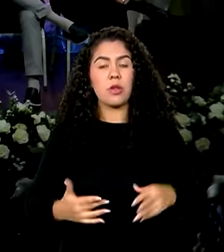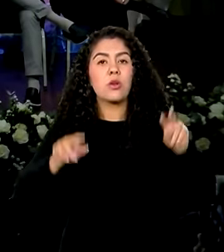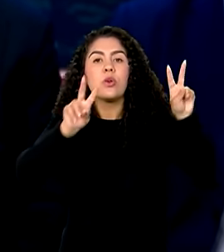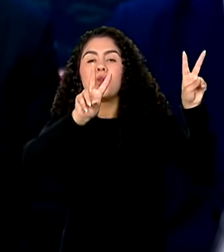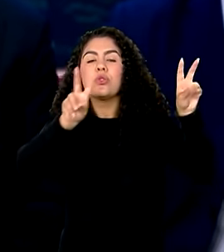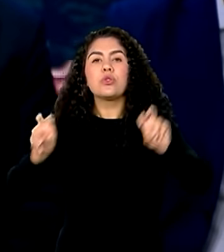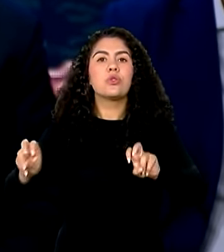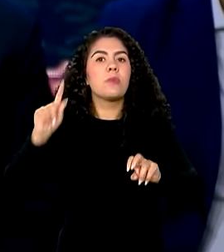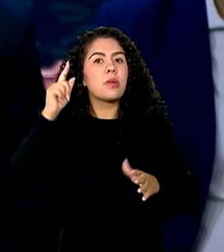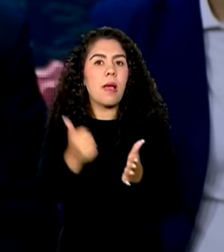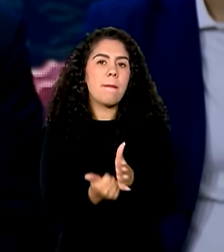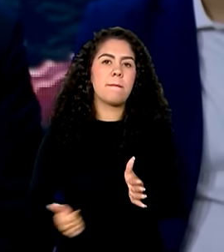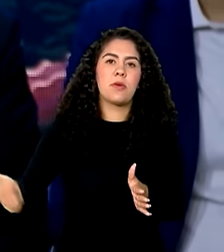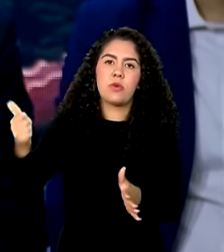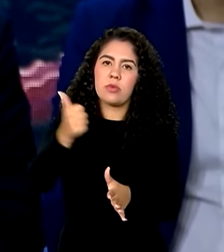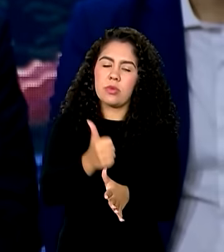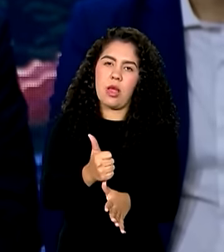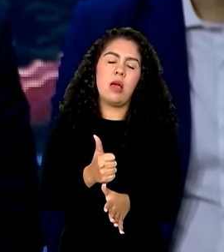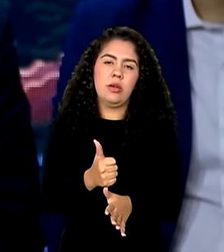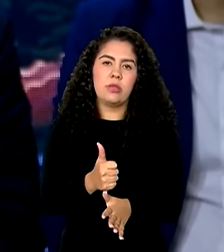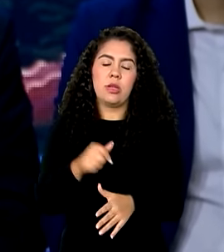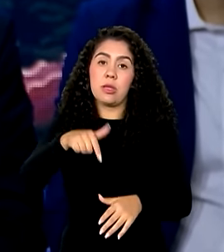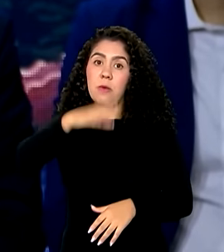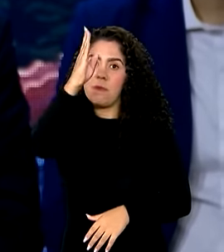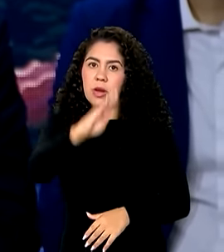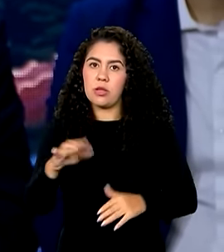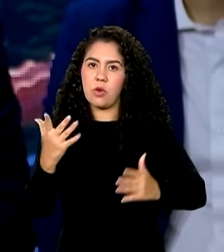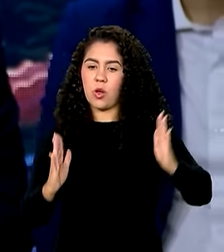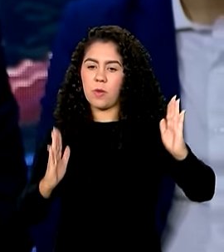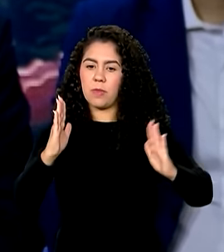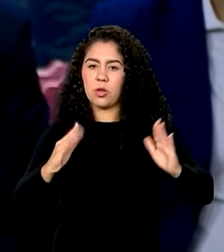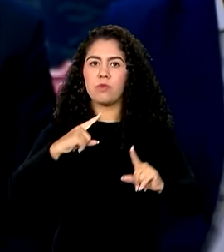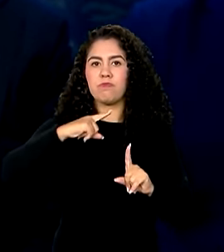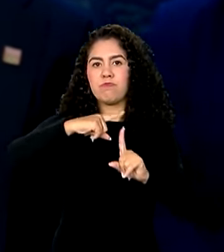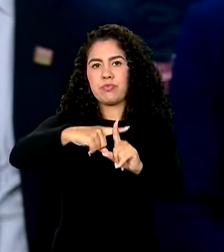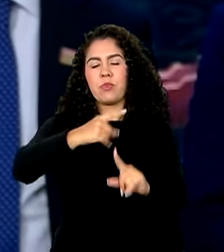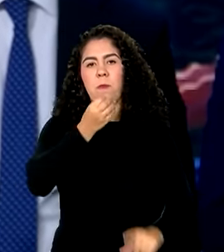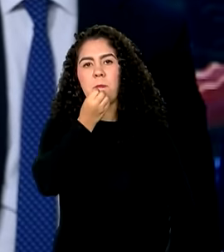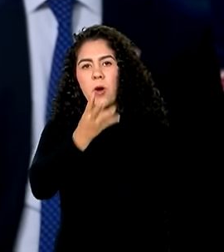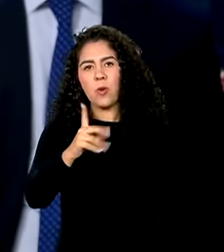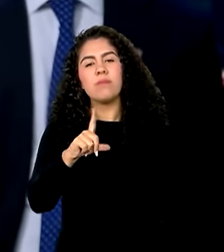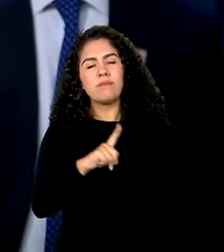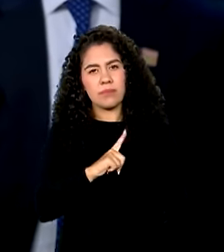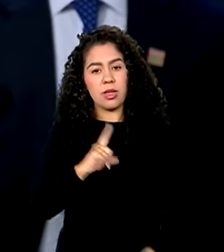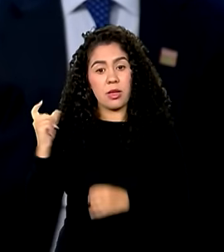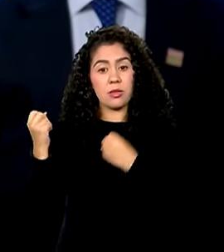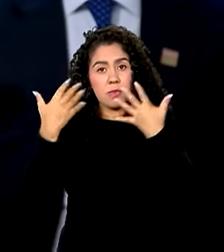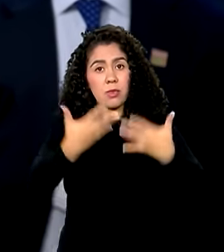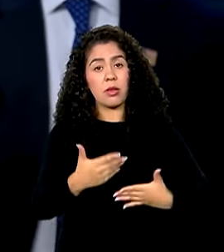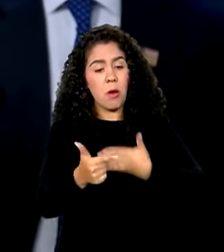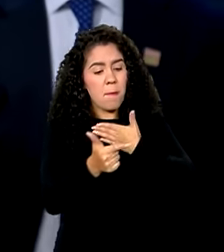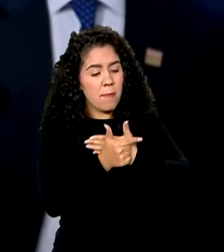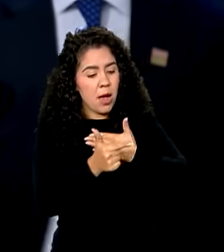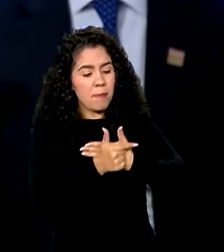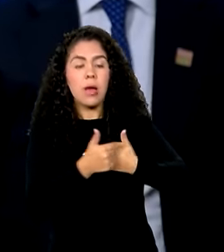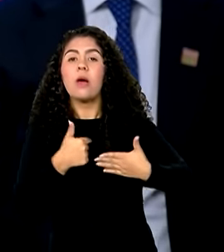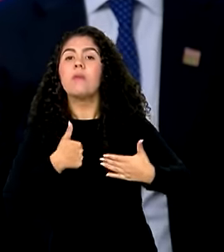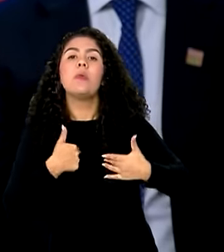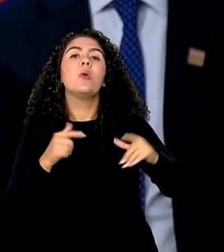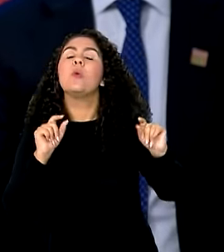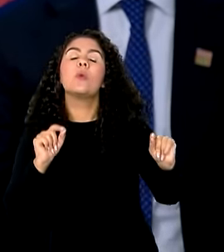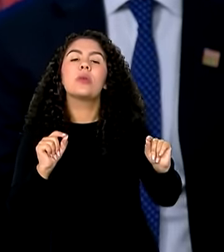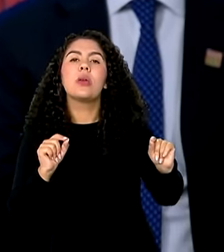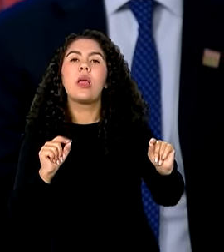governo e disse que o Brasil vive um bom momento. O nosso papel é governar para fazer com que a gente